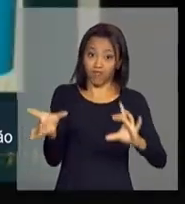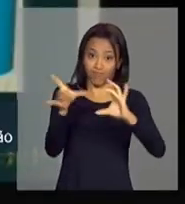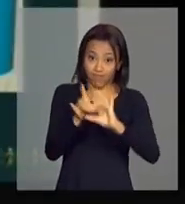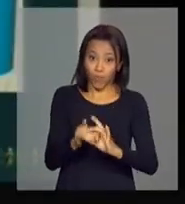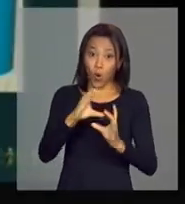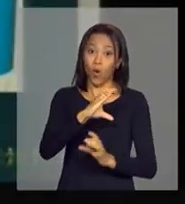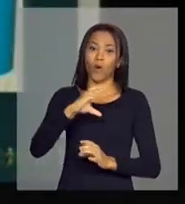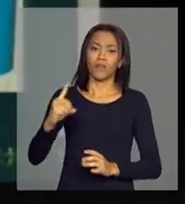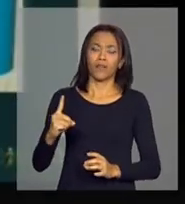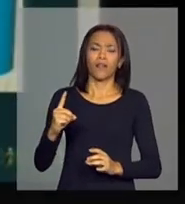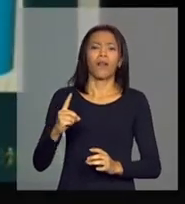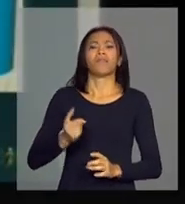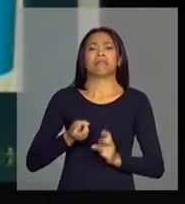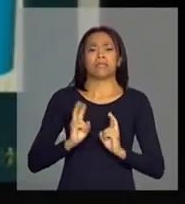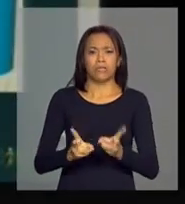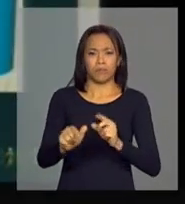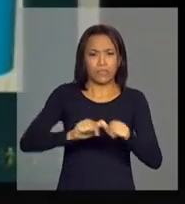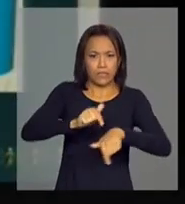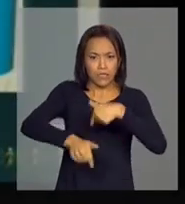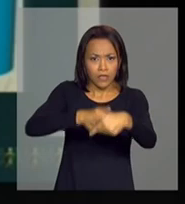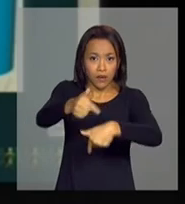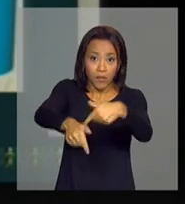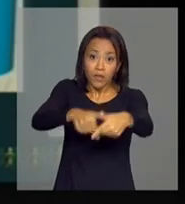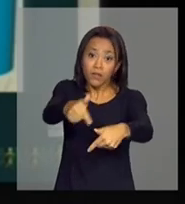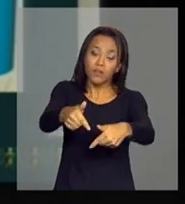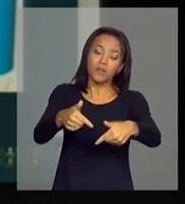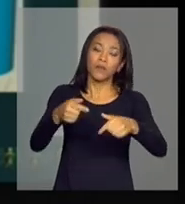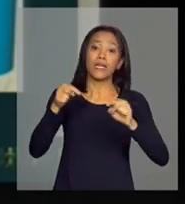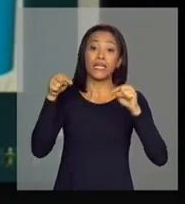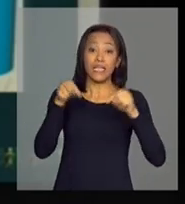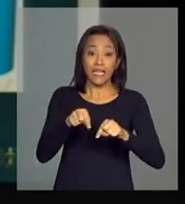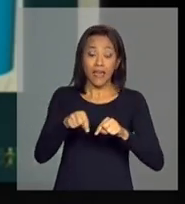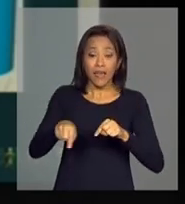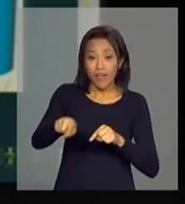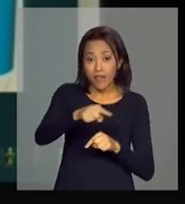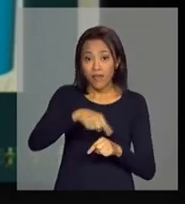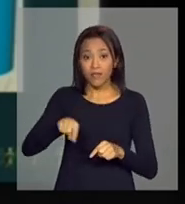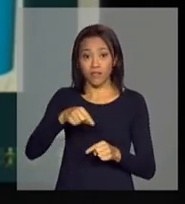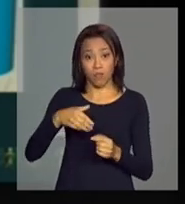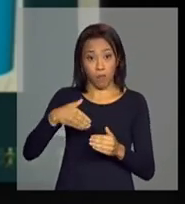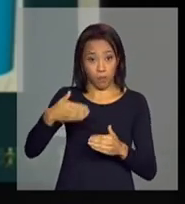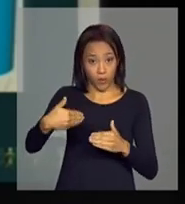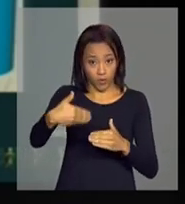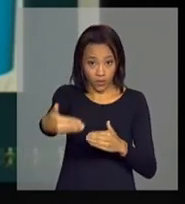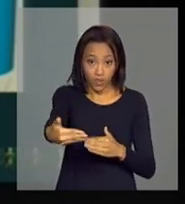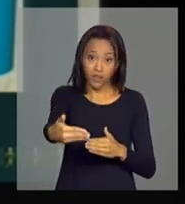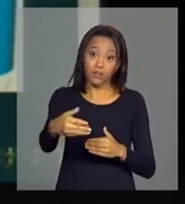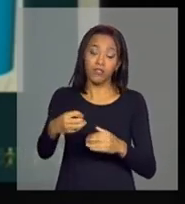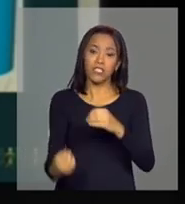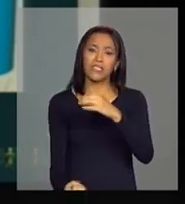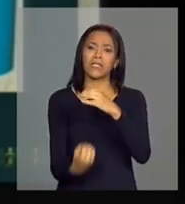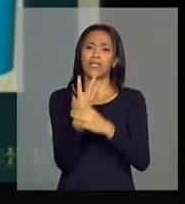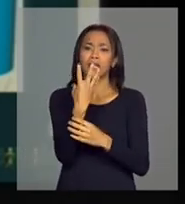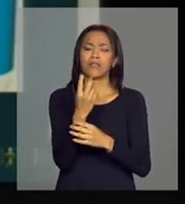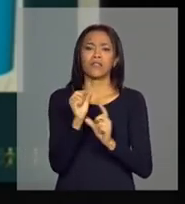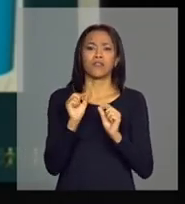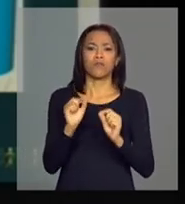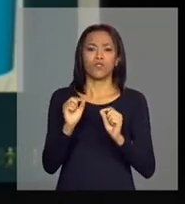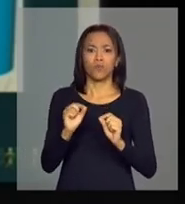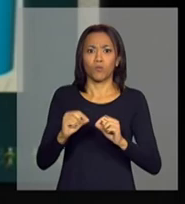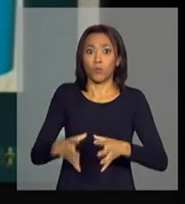atuando de maneira bastante articulada. E essa, todo esse processo de criação de um grande